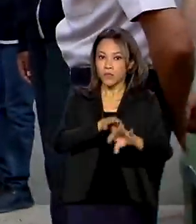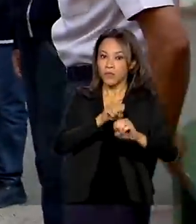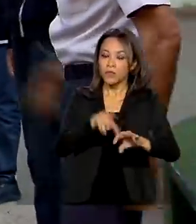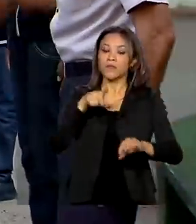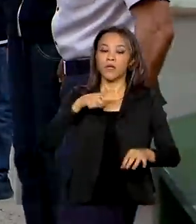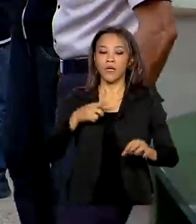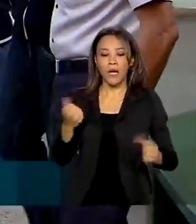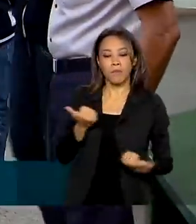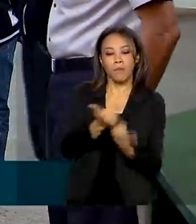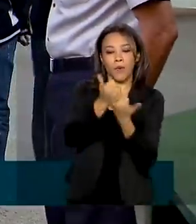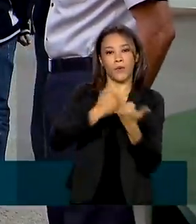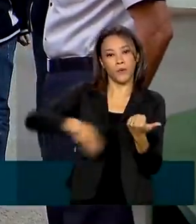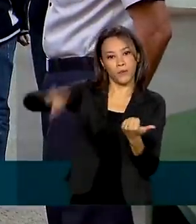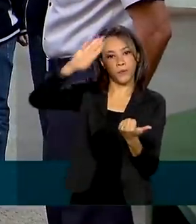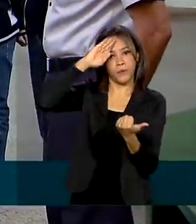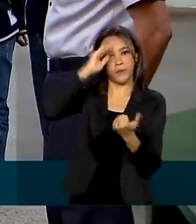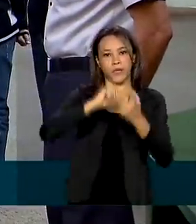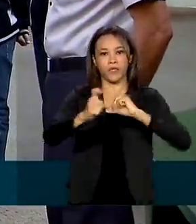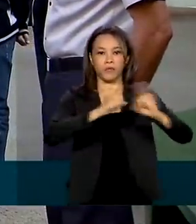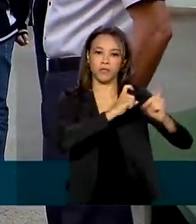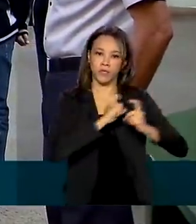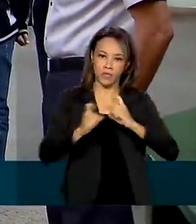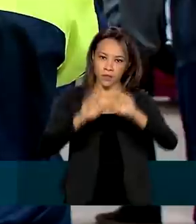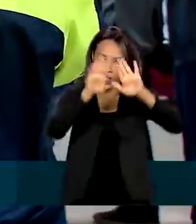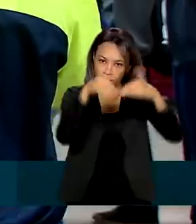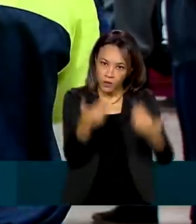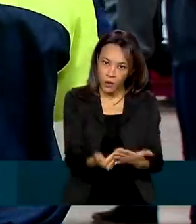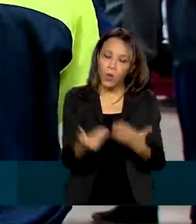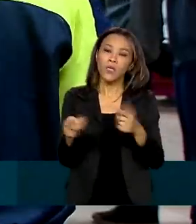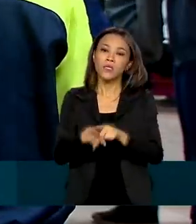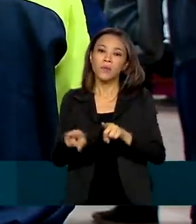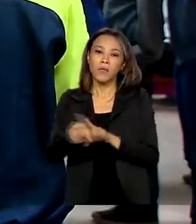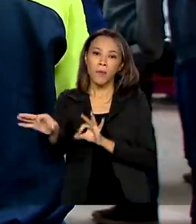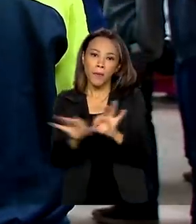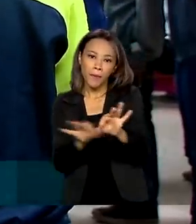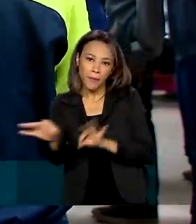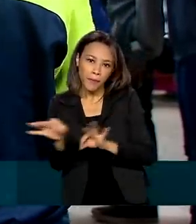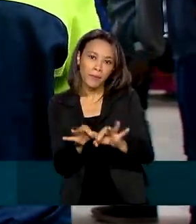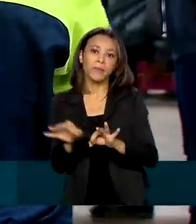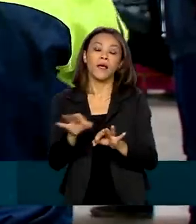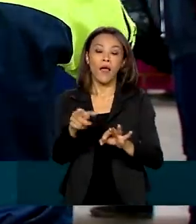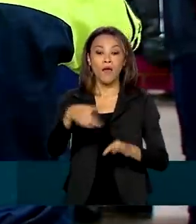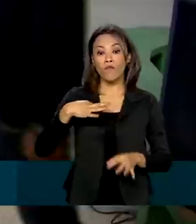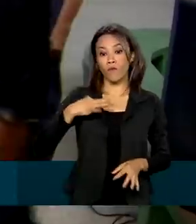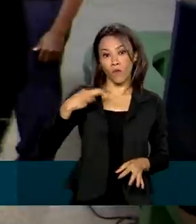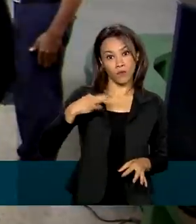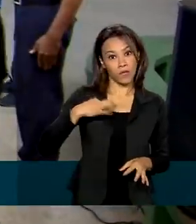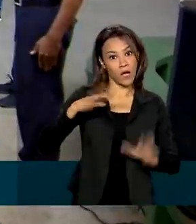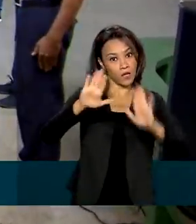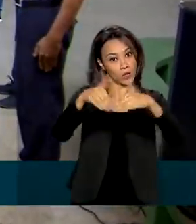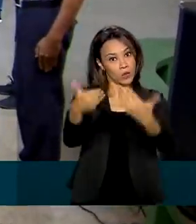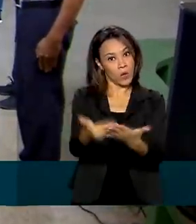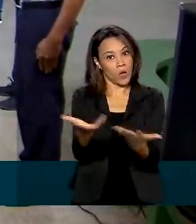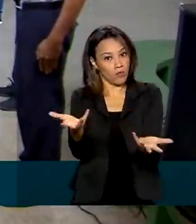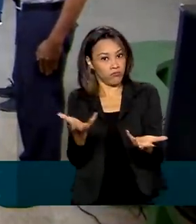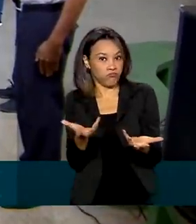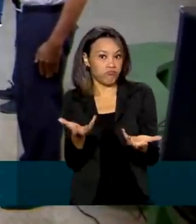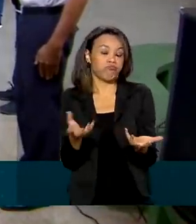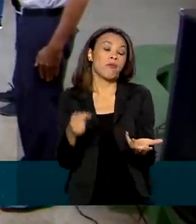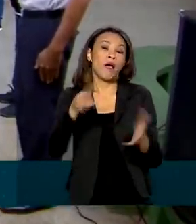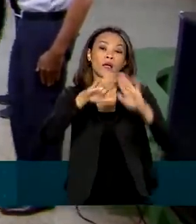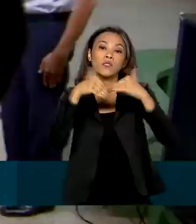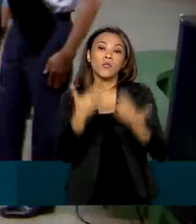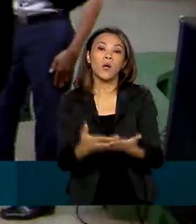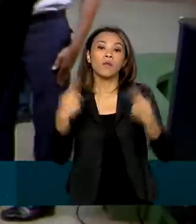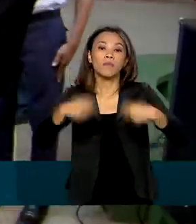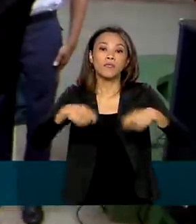militares na gestão escolar e educacional. A adesão da escola é voluntária. Para participar, a instituição deve